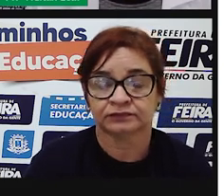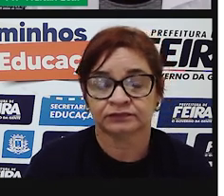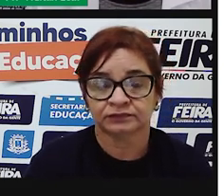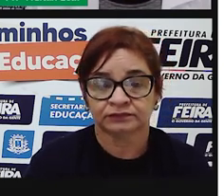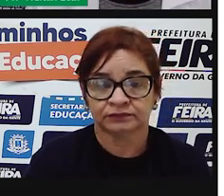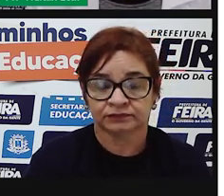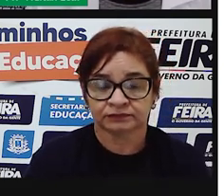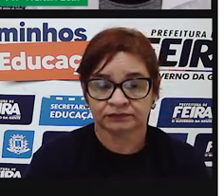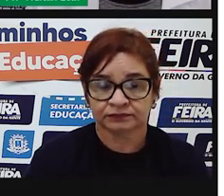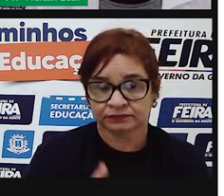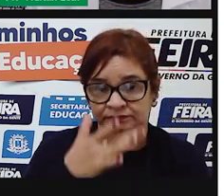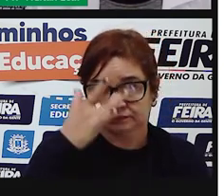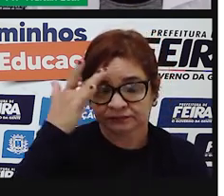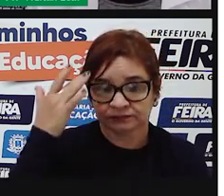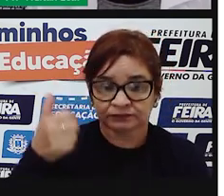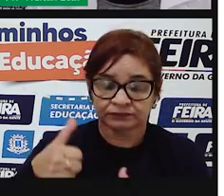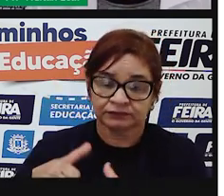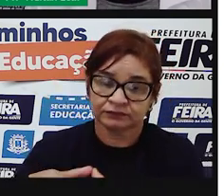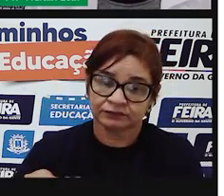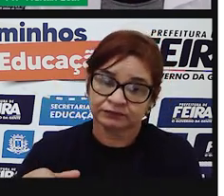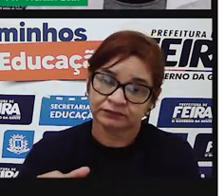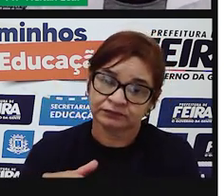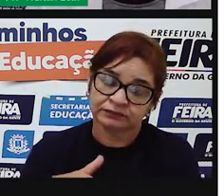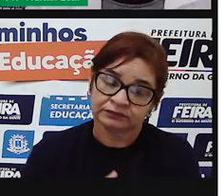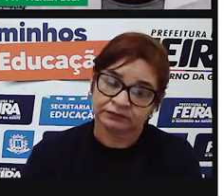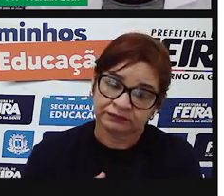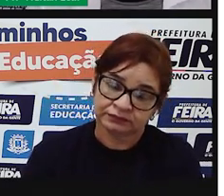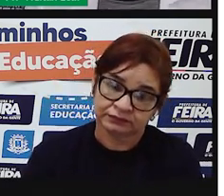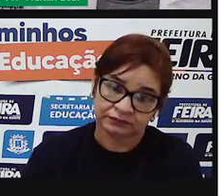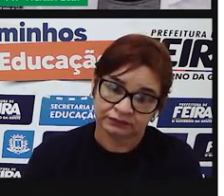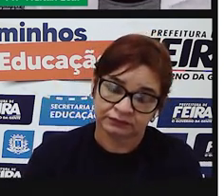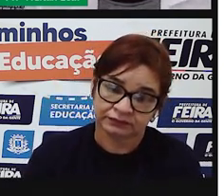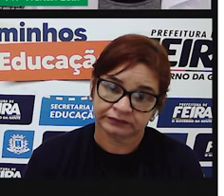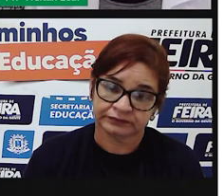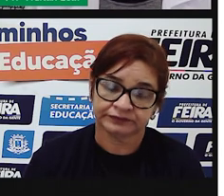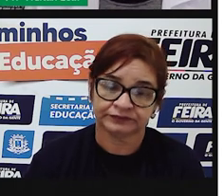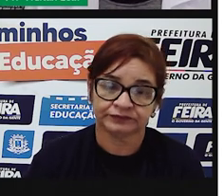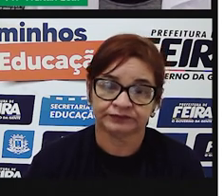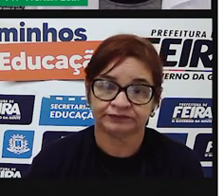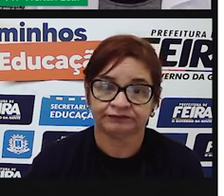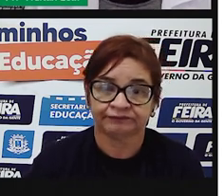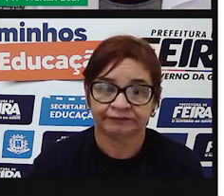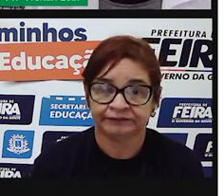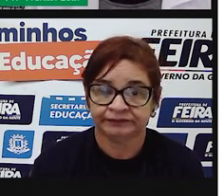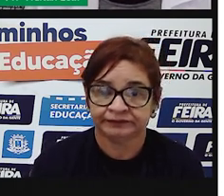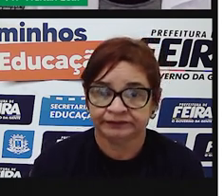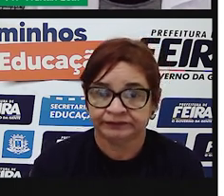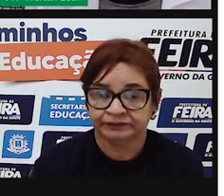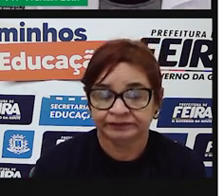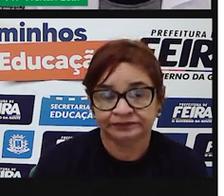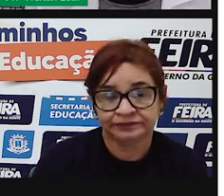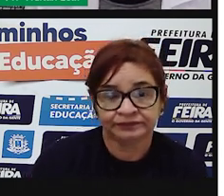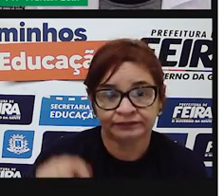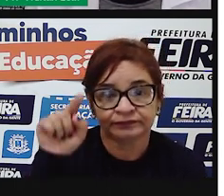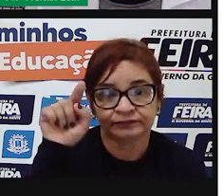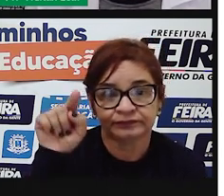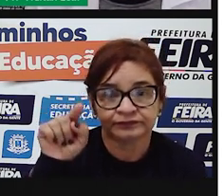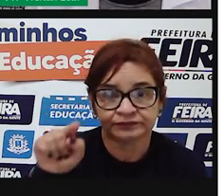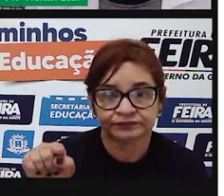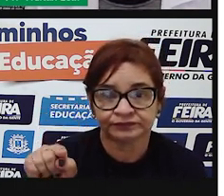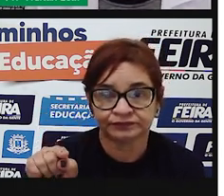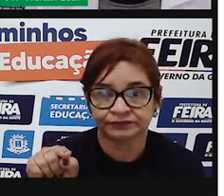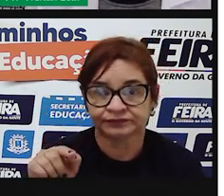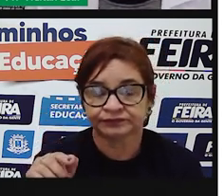esse interlocutor, com esse personagem, com esta pessoa. Vou utilizar os dois pontos, olha aí a